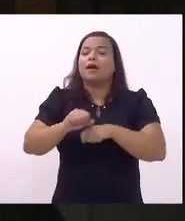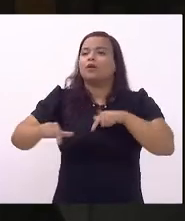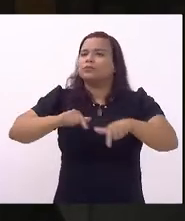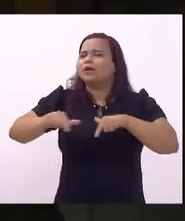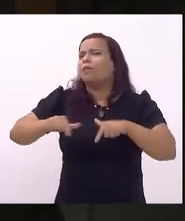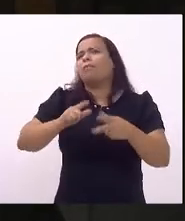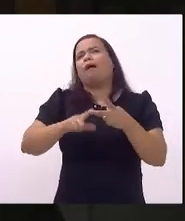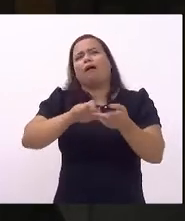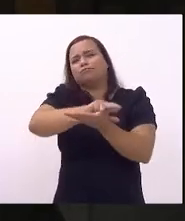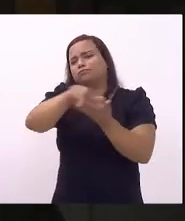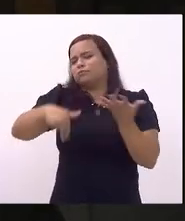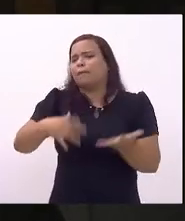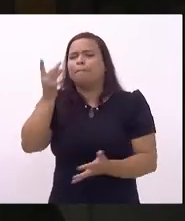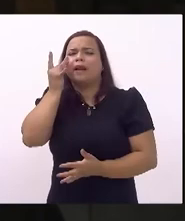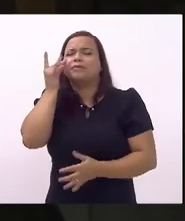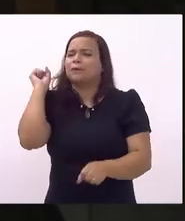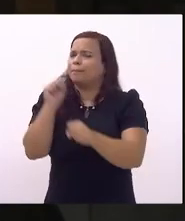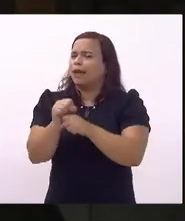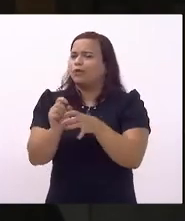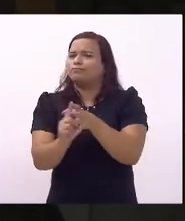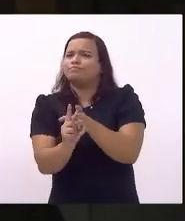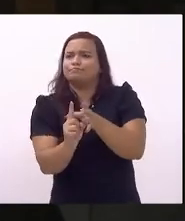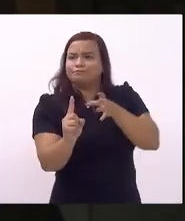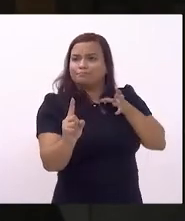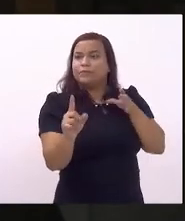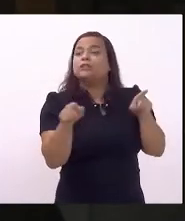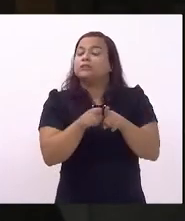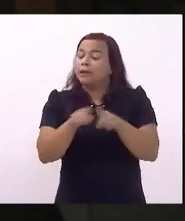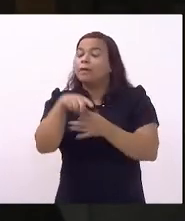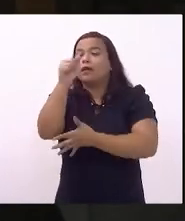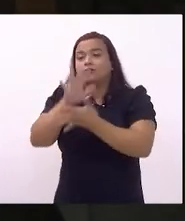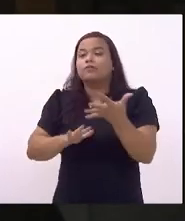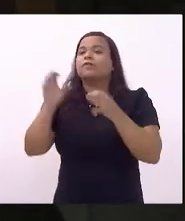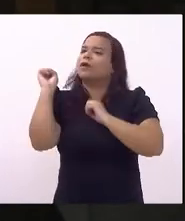inclusive as atividades educacionais